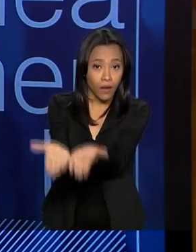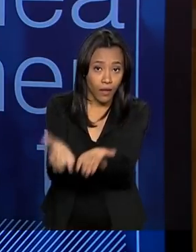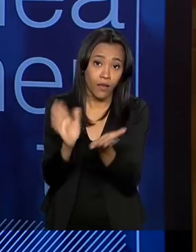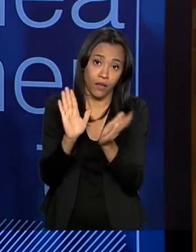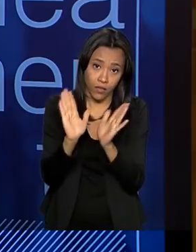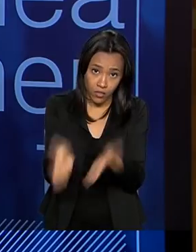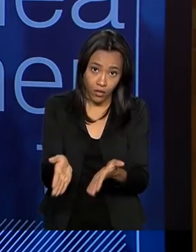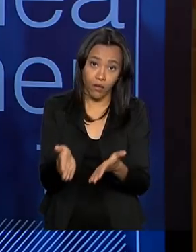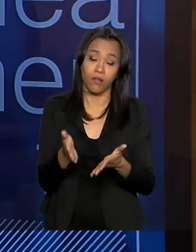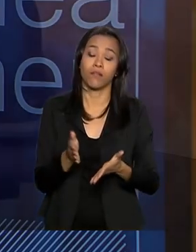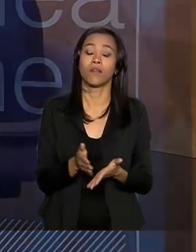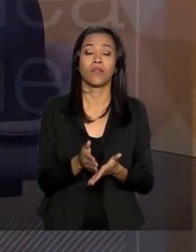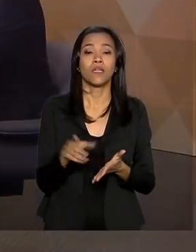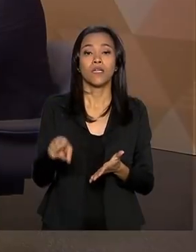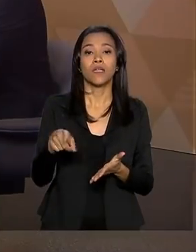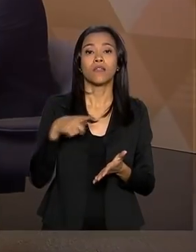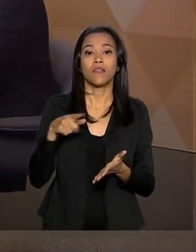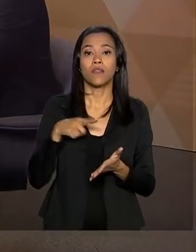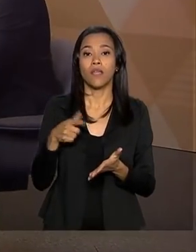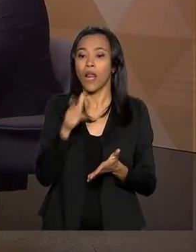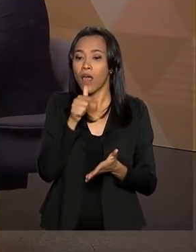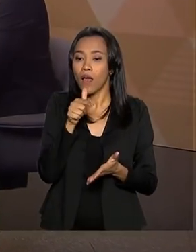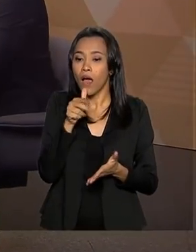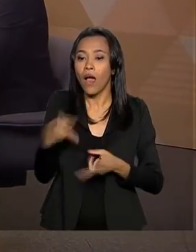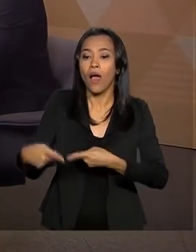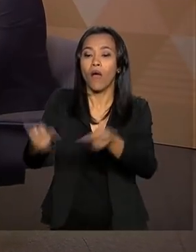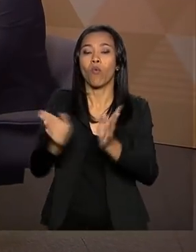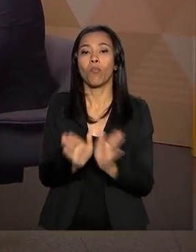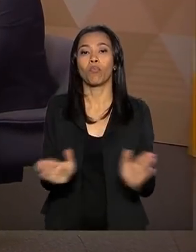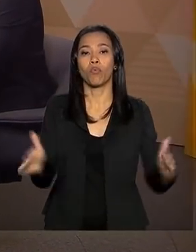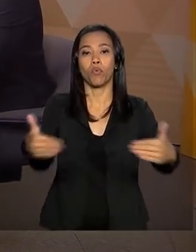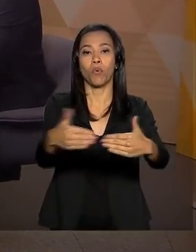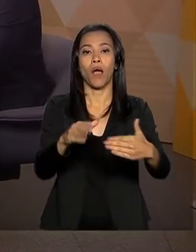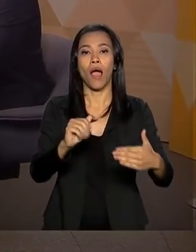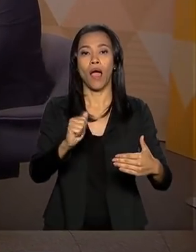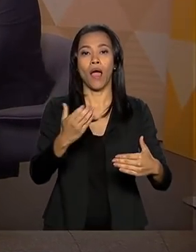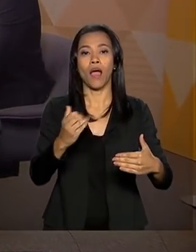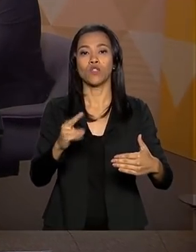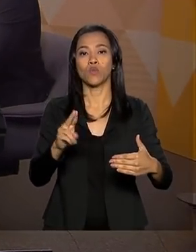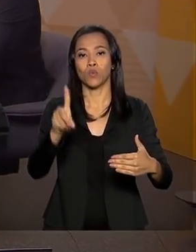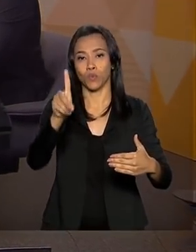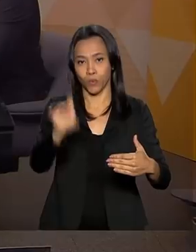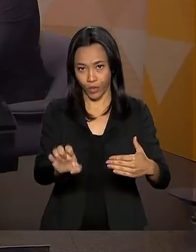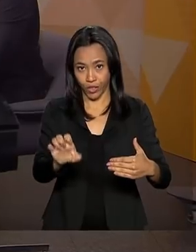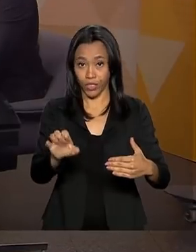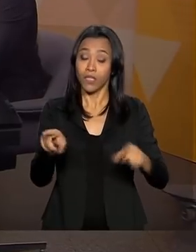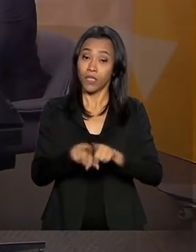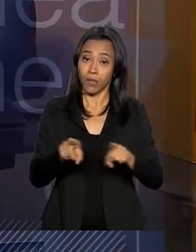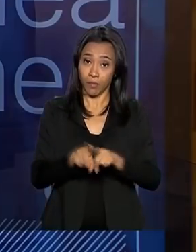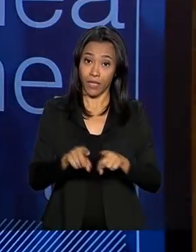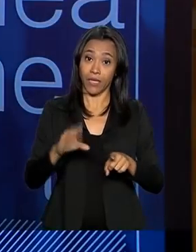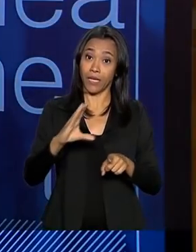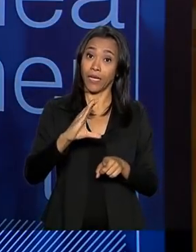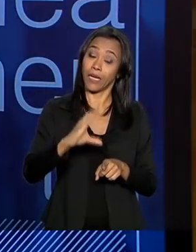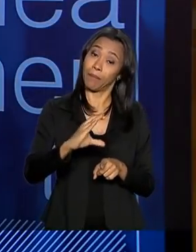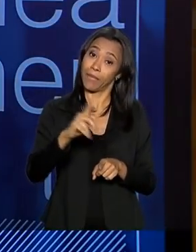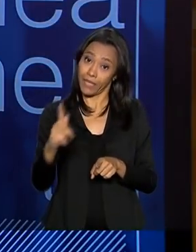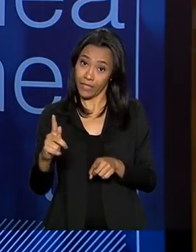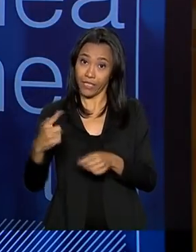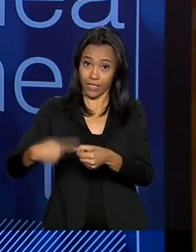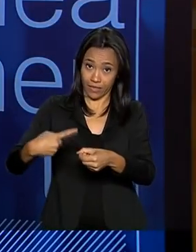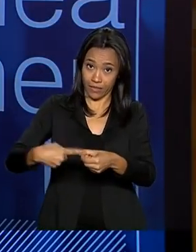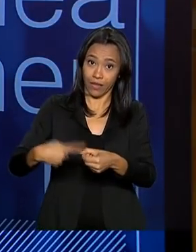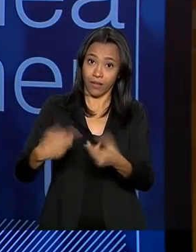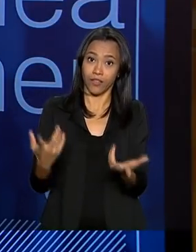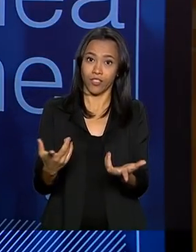abastecimento do açude Boqueirão e que permitiu a segurança hídrica de Campina Grande, que estava também em risco